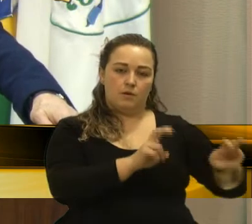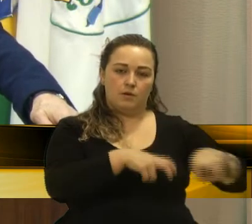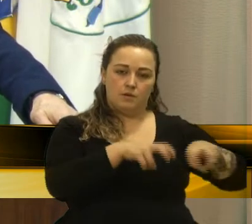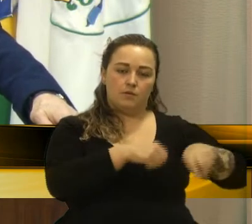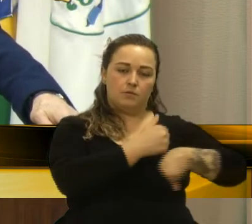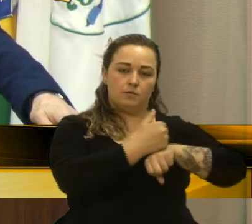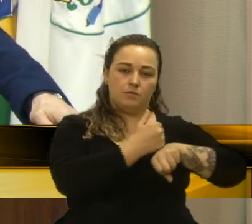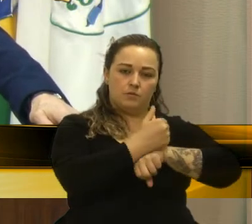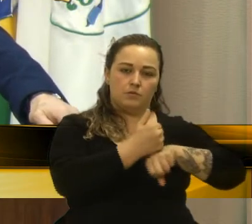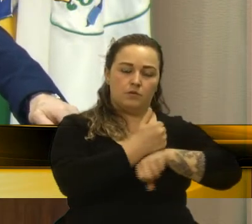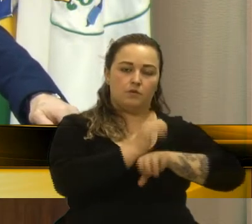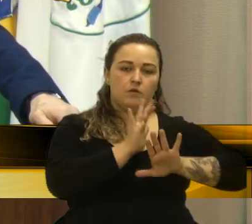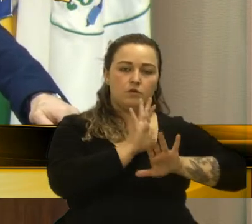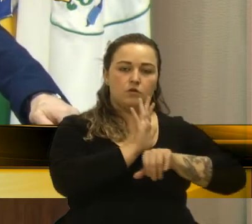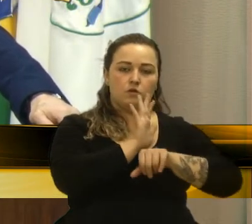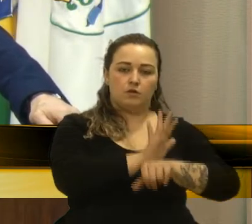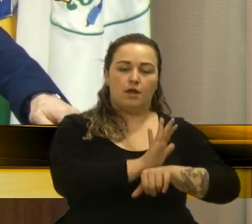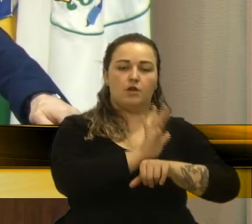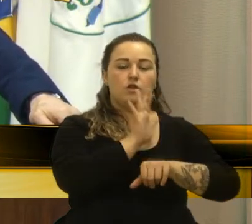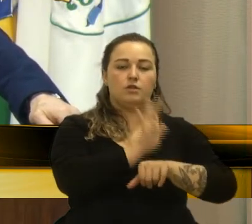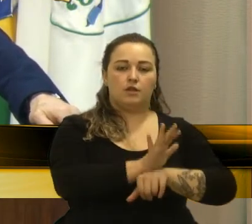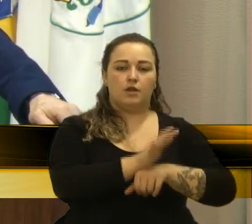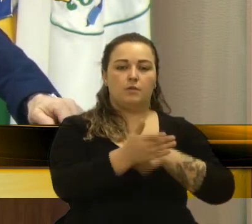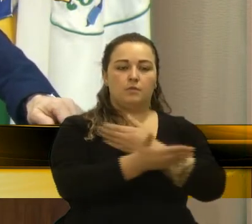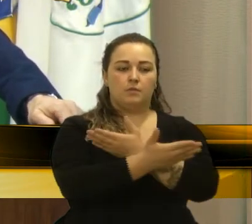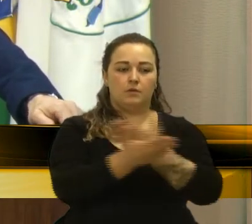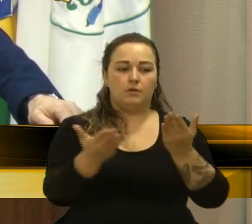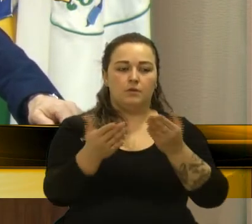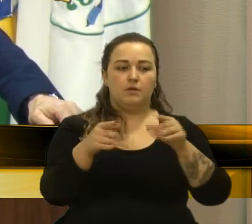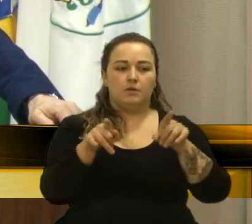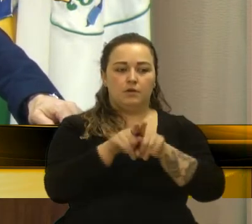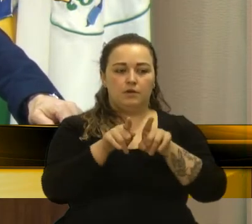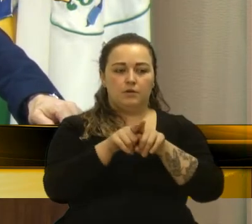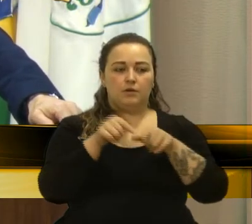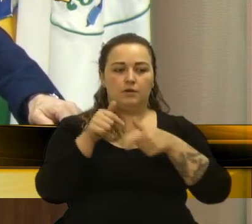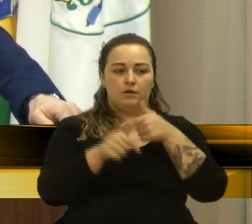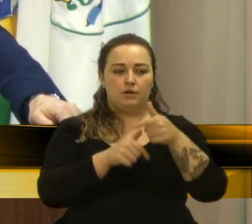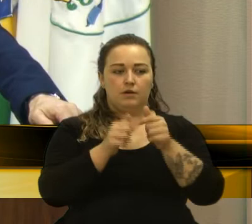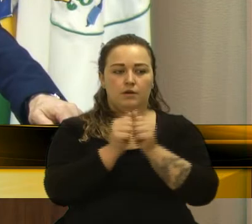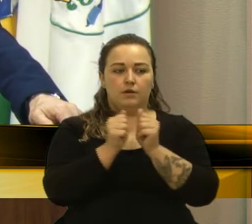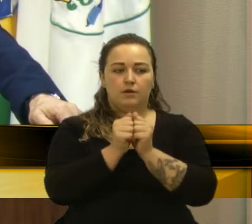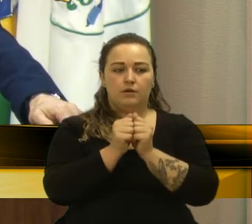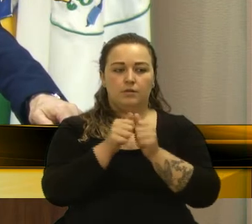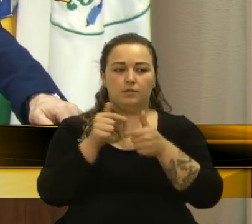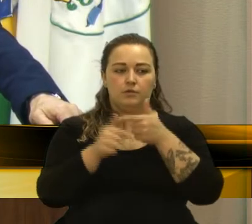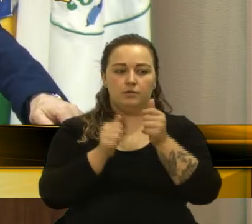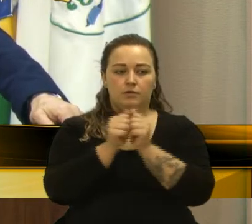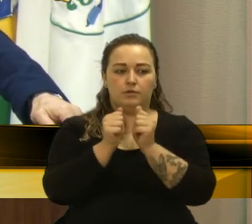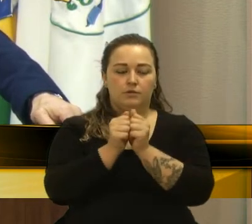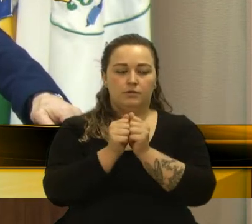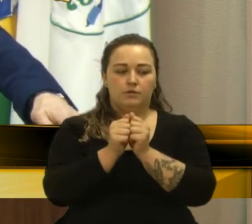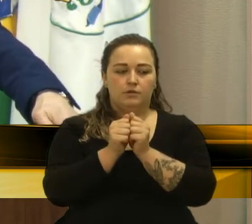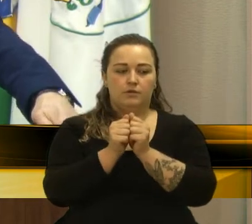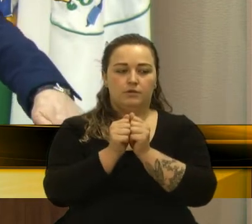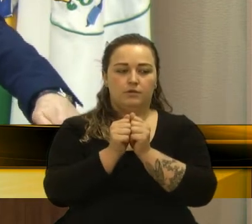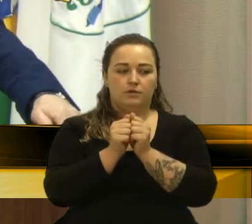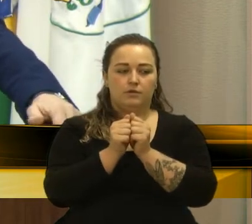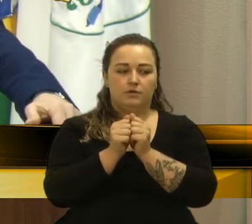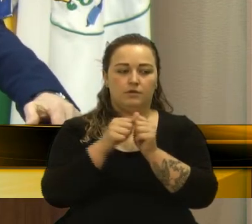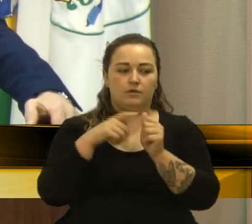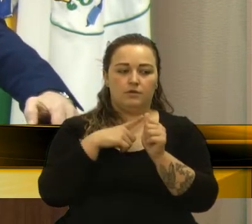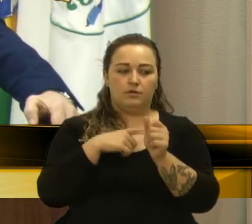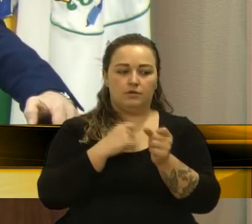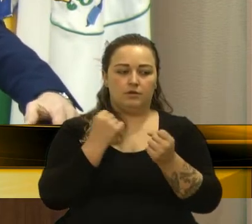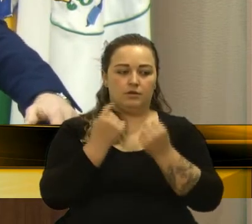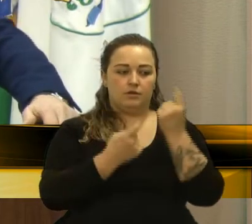o meio ambiente, e que não vai trazer doenças e complicações para a saúde dele e da sua família, como acontece hoje com alguns